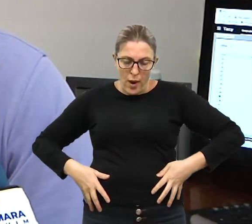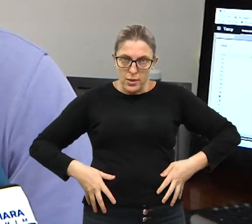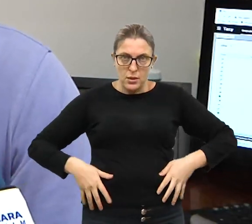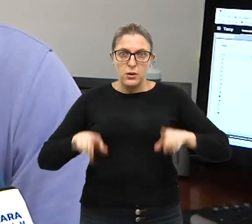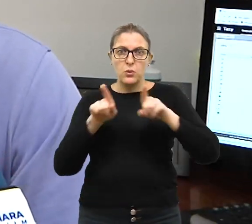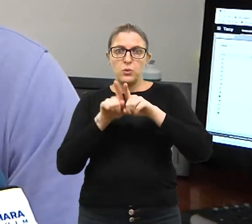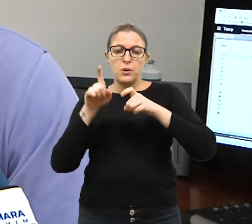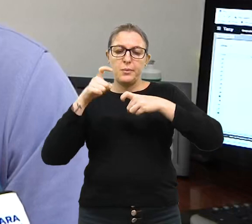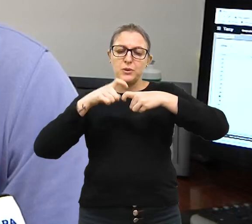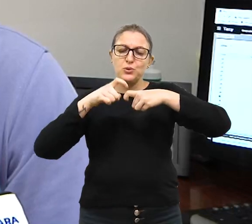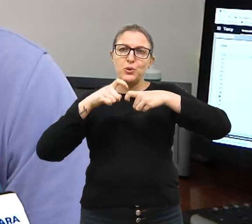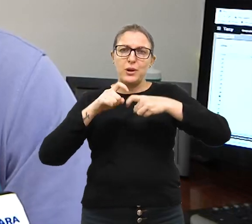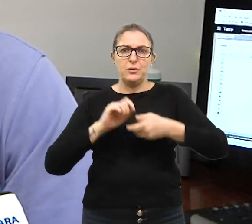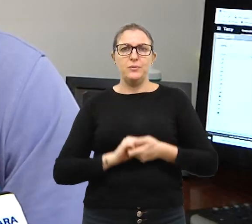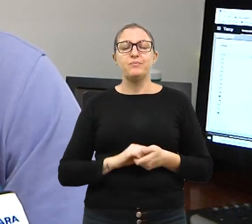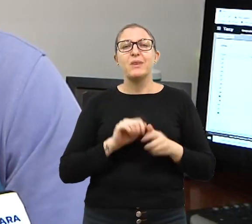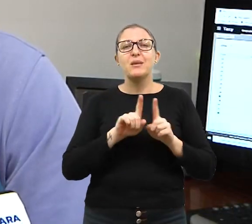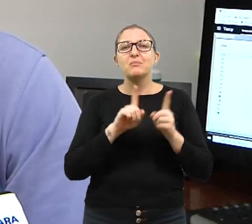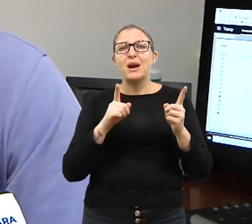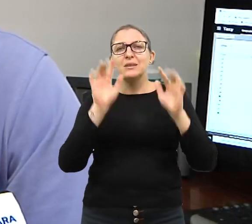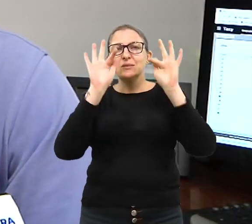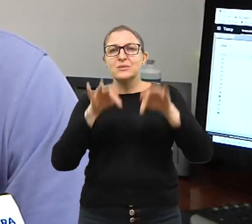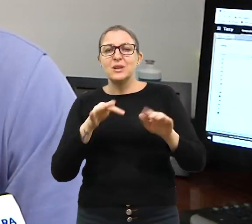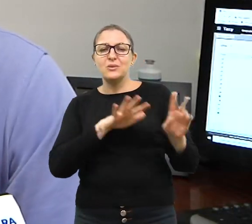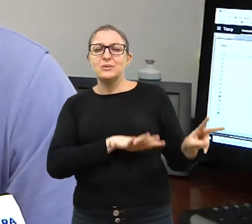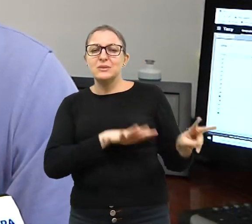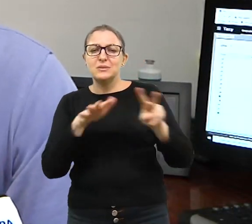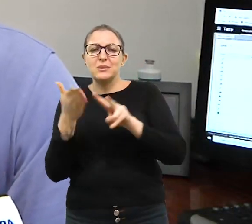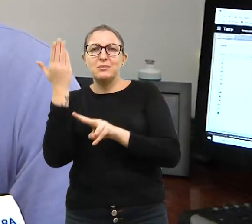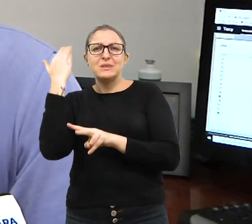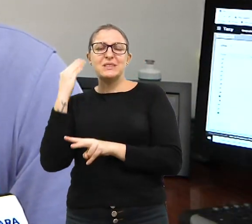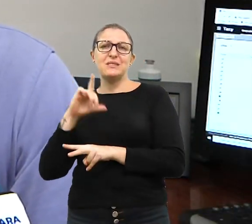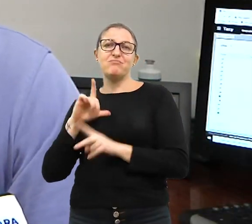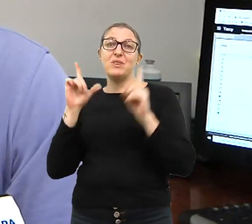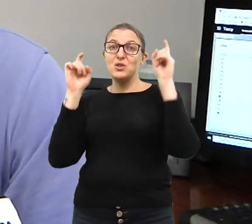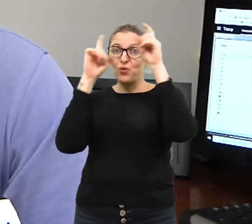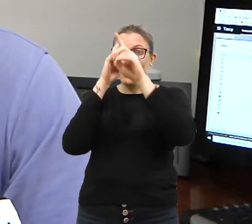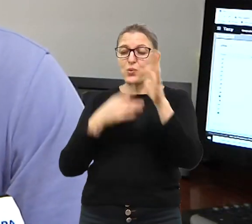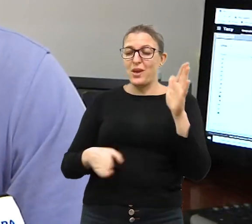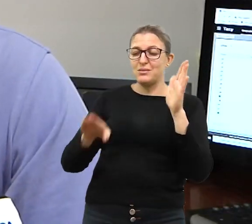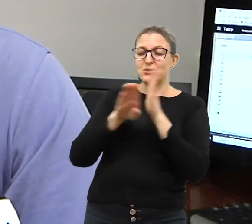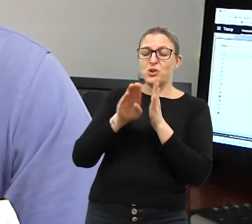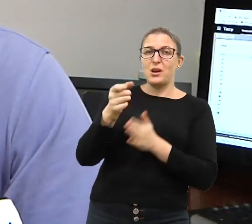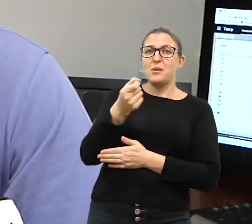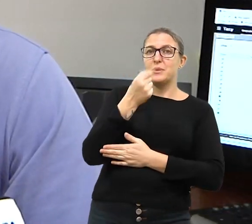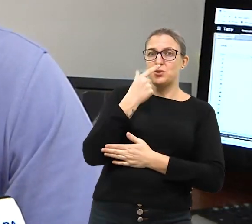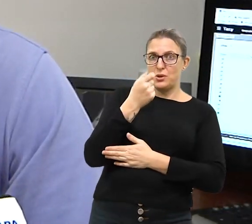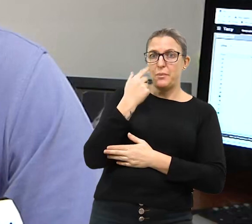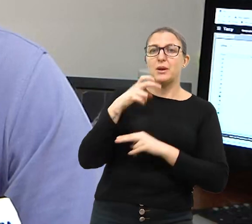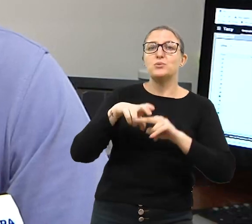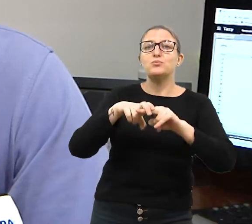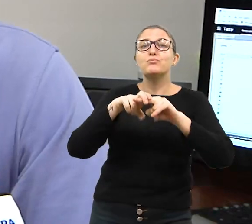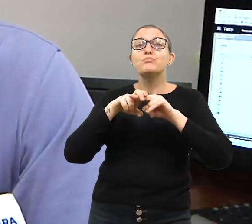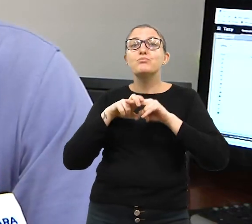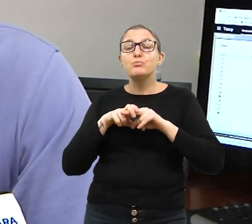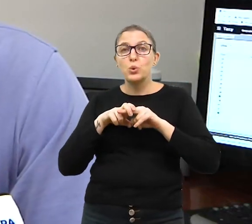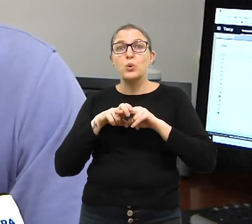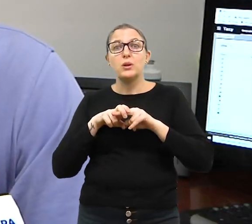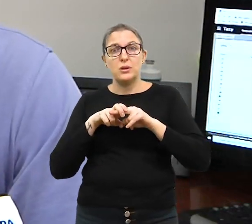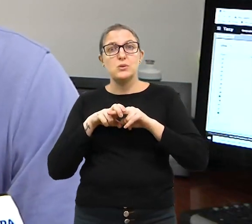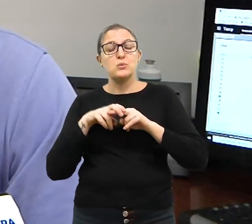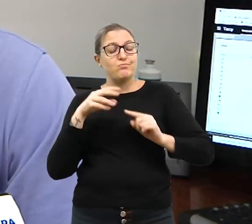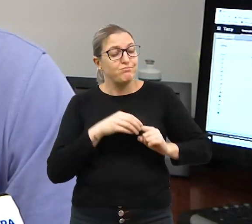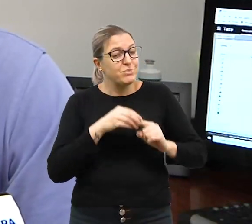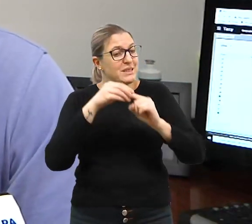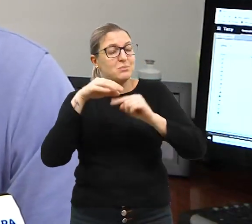passada, tivemos de novo uma dificuldade na entrega desses medicamentos. E para priorizar o atendimento ao paciente que está na UTI COVID ou, inclusive,